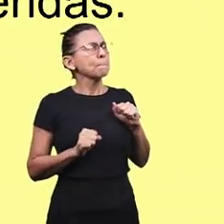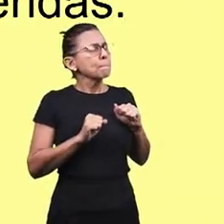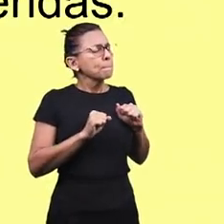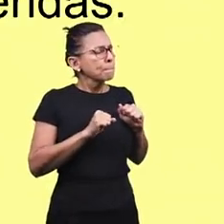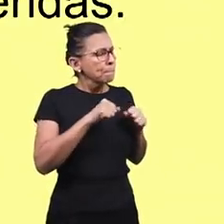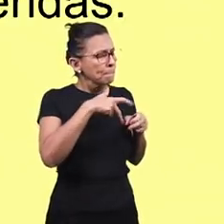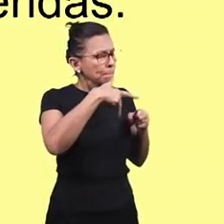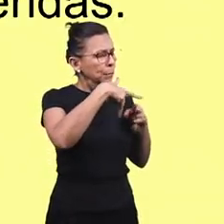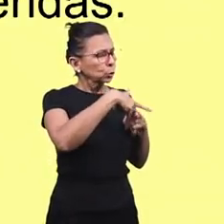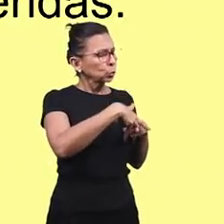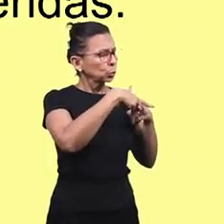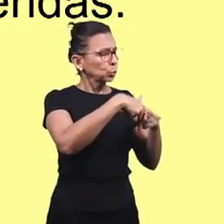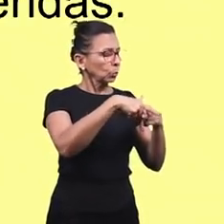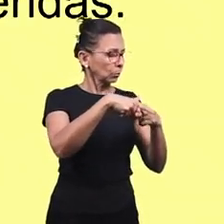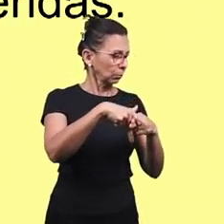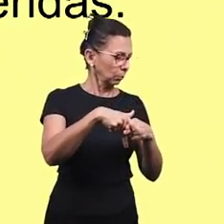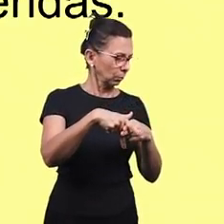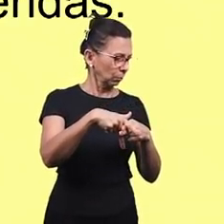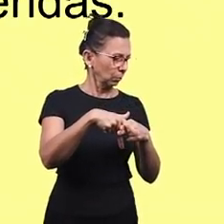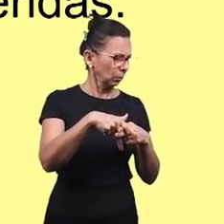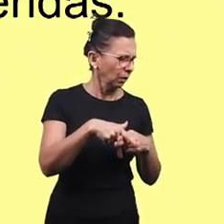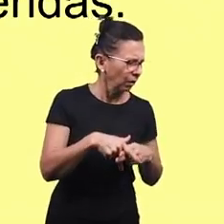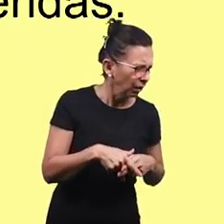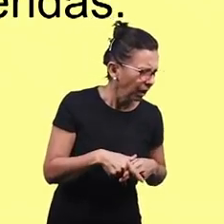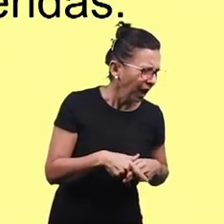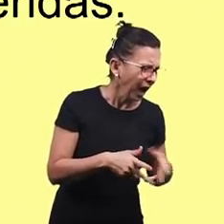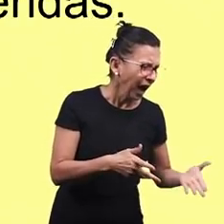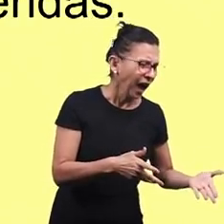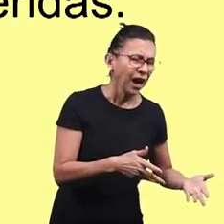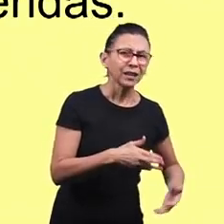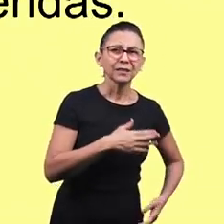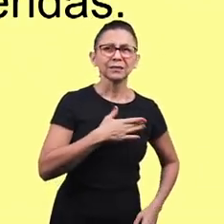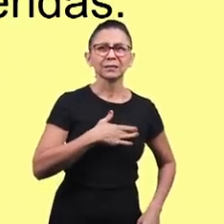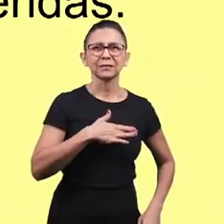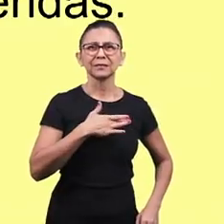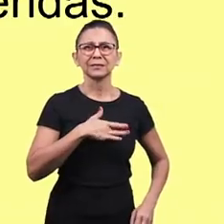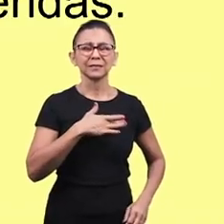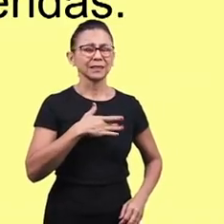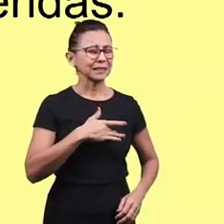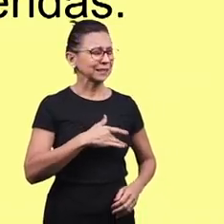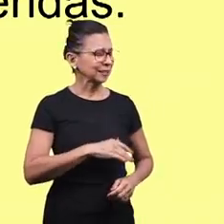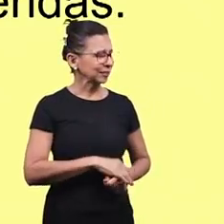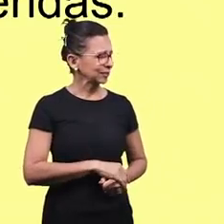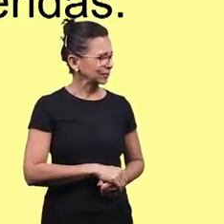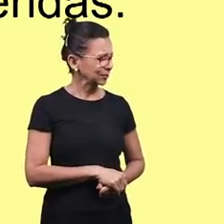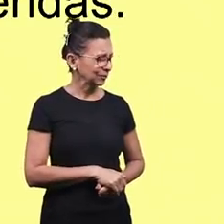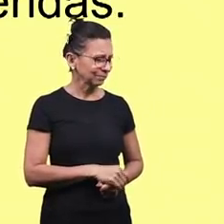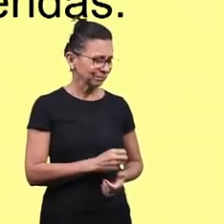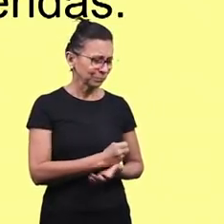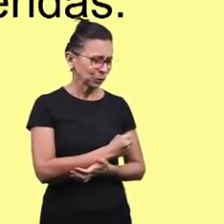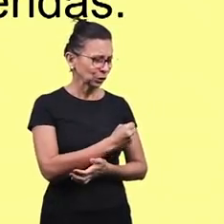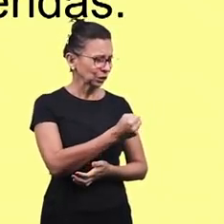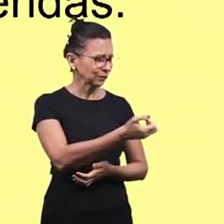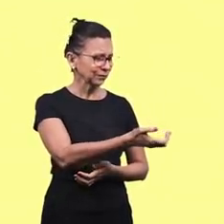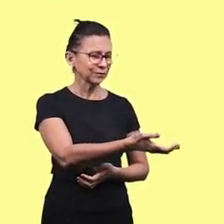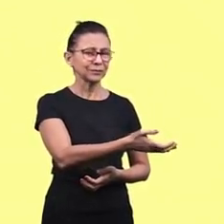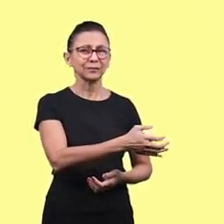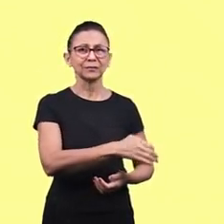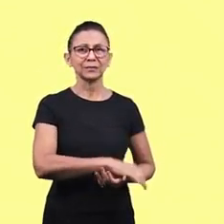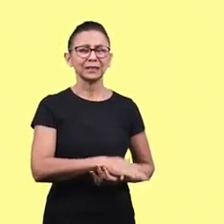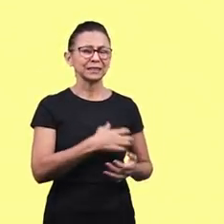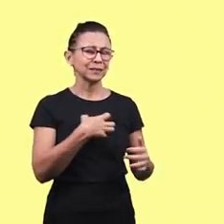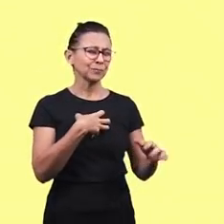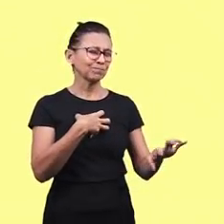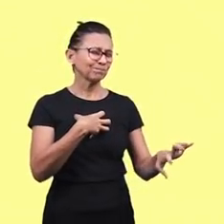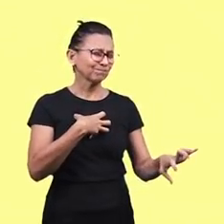caído, teve muita dó dele, muita dó. Ele então teve compaixão, moveu-se o coração